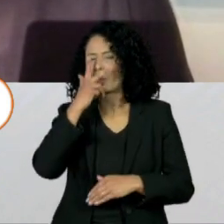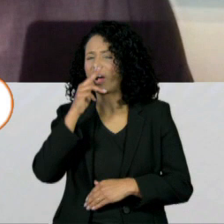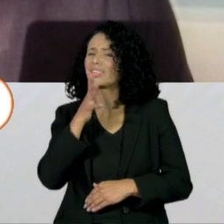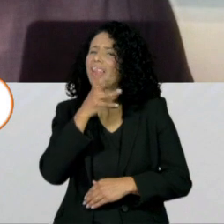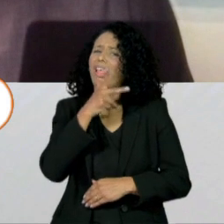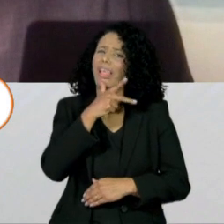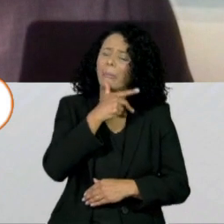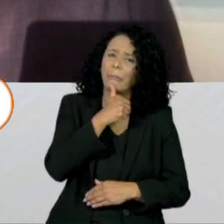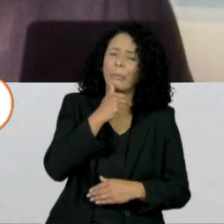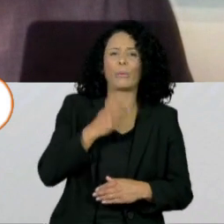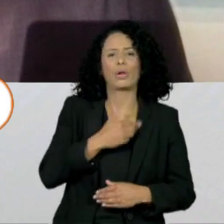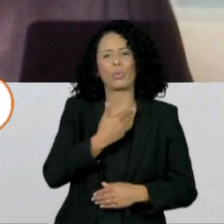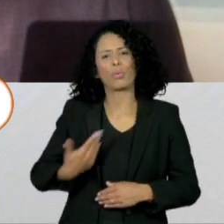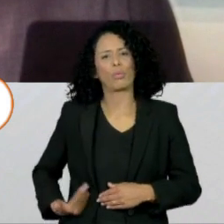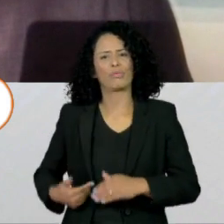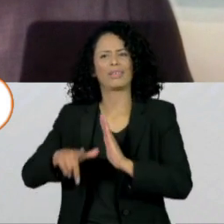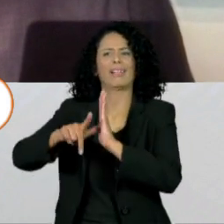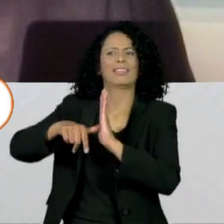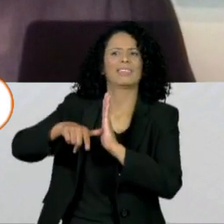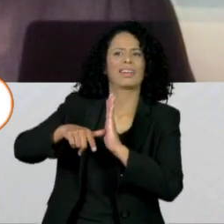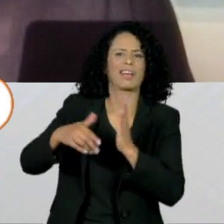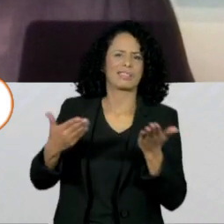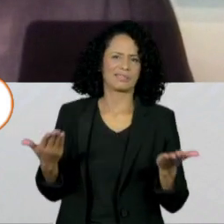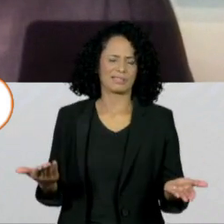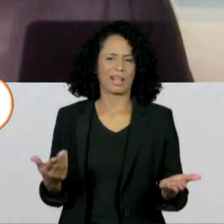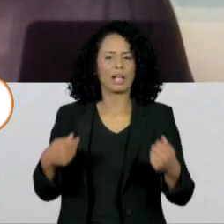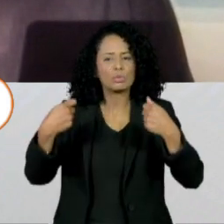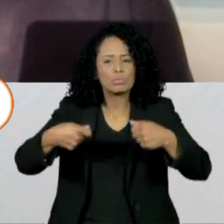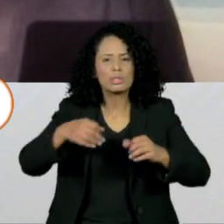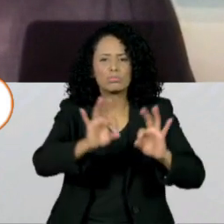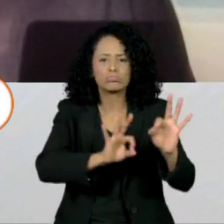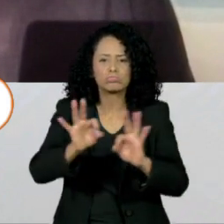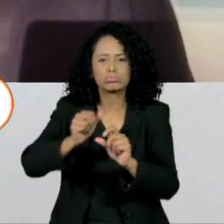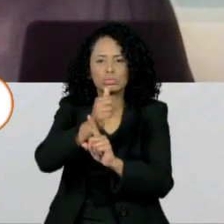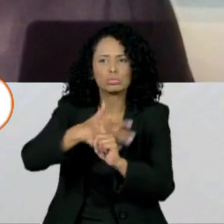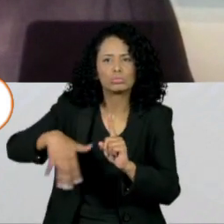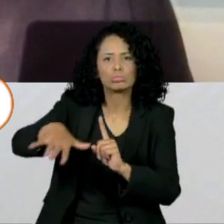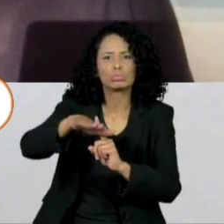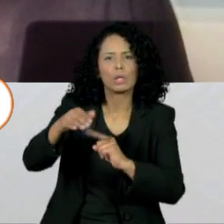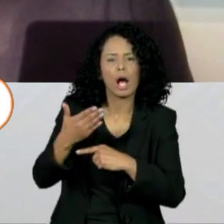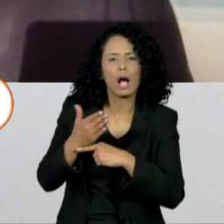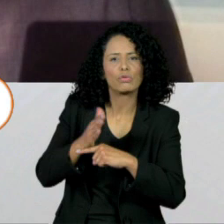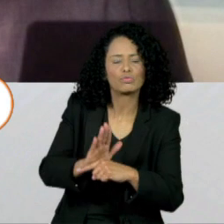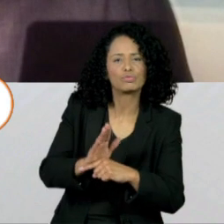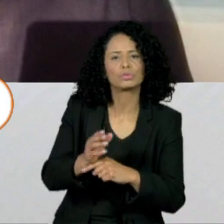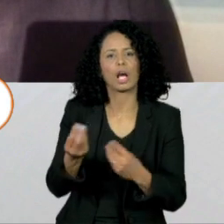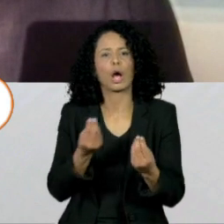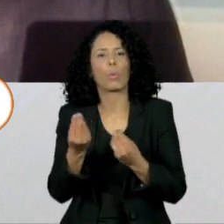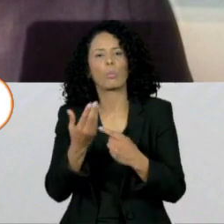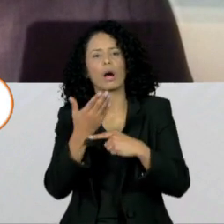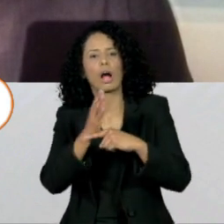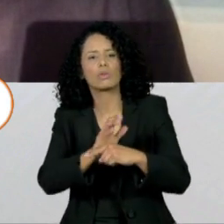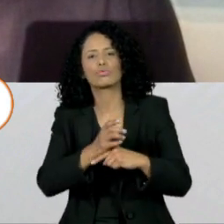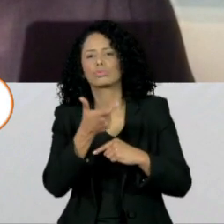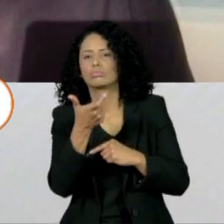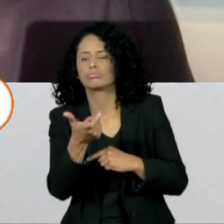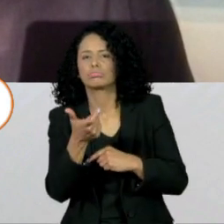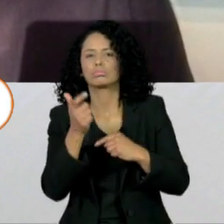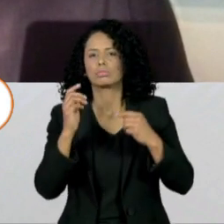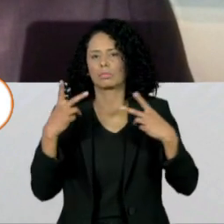O governo está atrasado, o governo deveria já ter feito programas sociais, como voucher caminhoneiro, voucher para taxista,